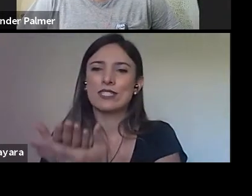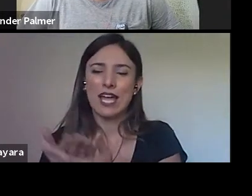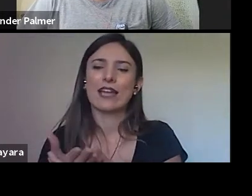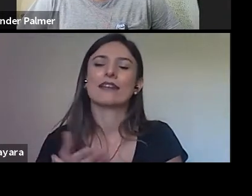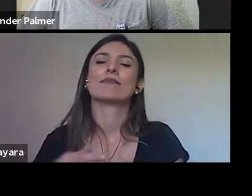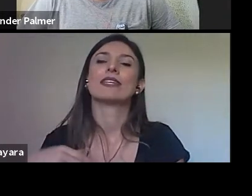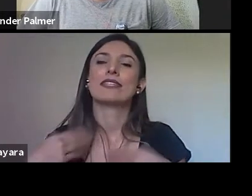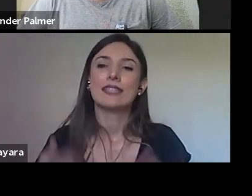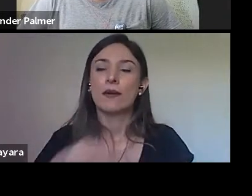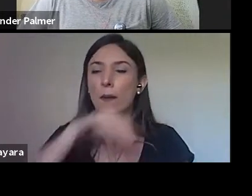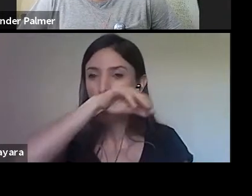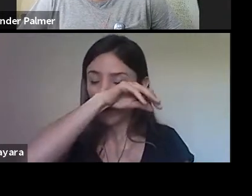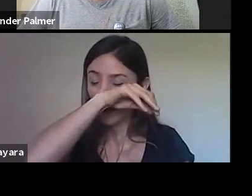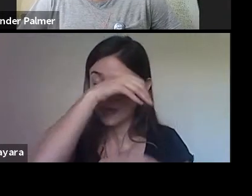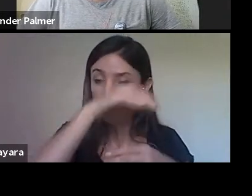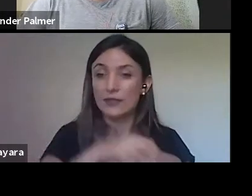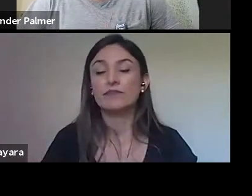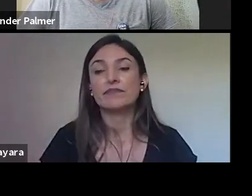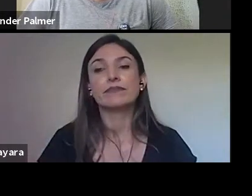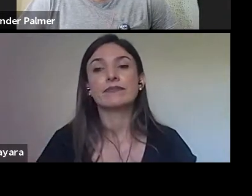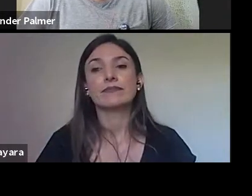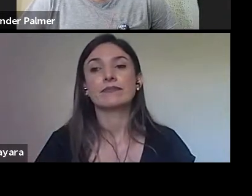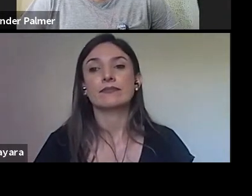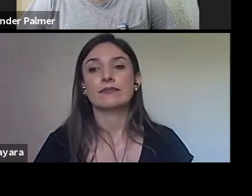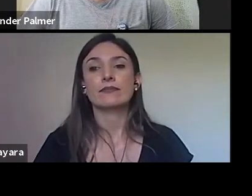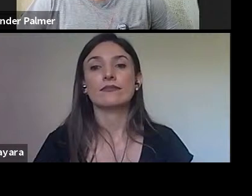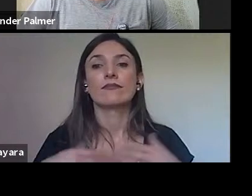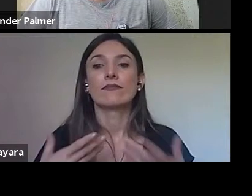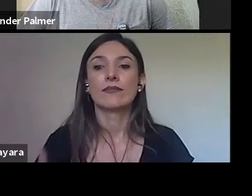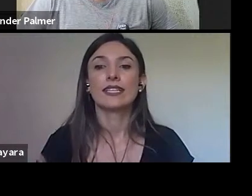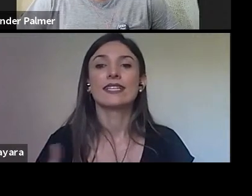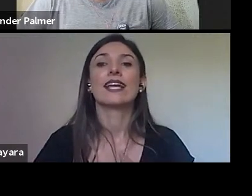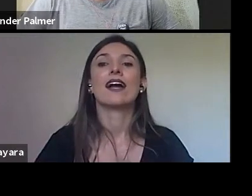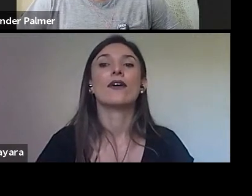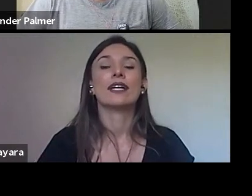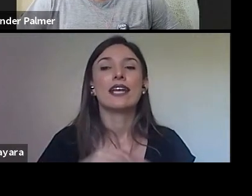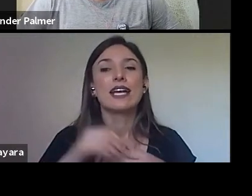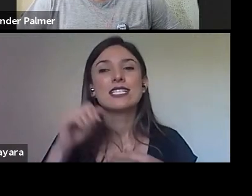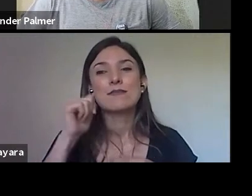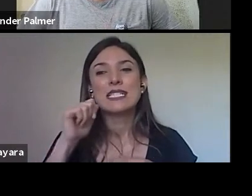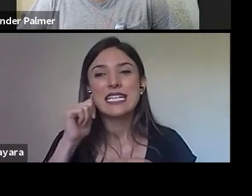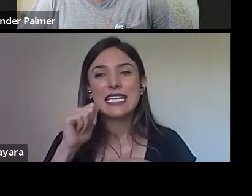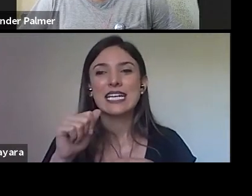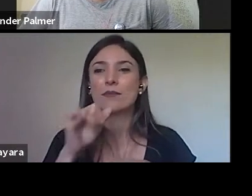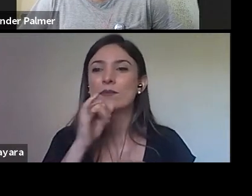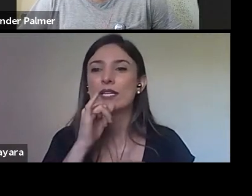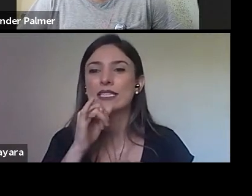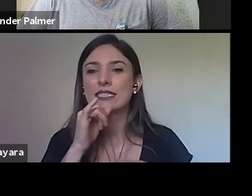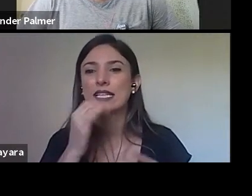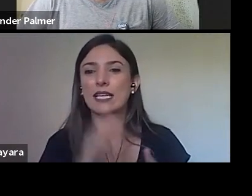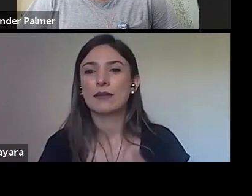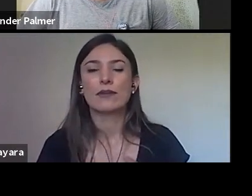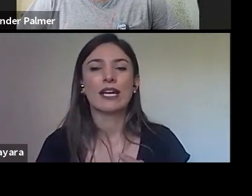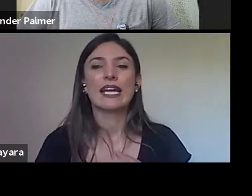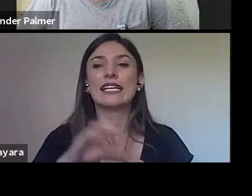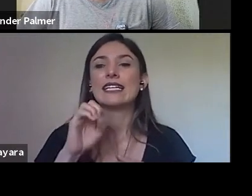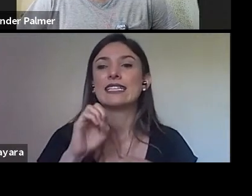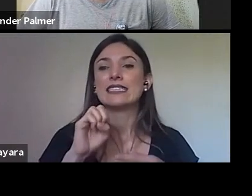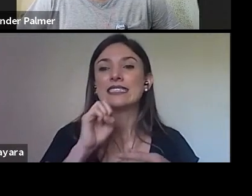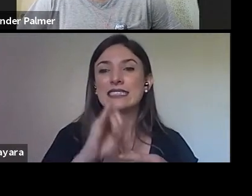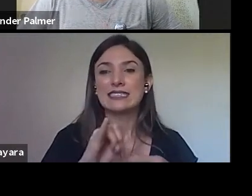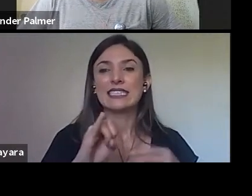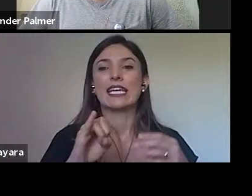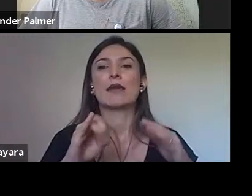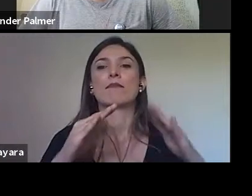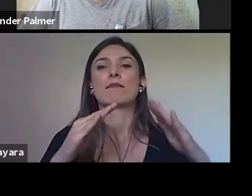as meninas tinham raio da escola menor, se morasse a um quilômetro, os meninos a um quilômetro e meio, etc.